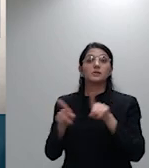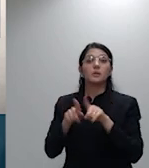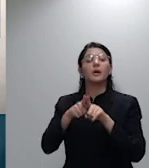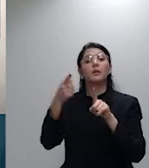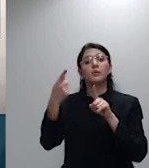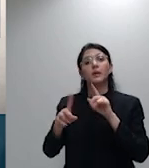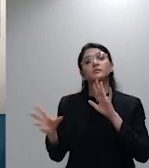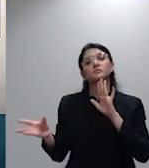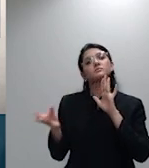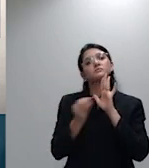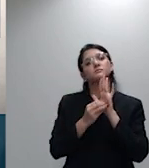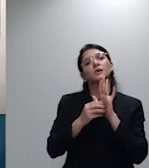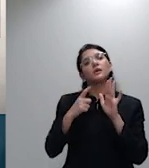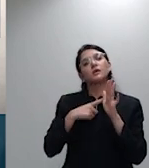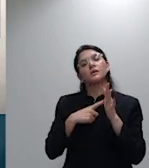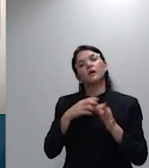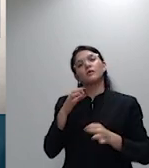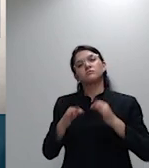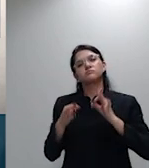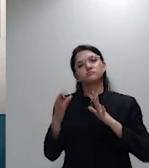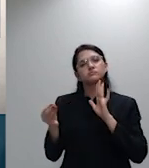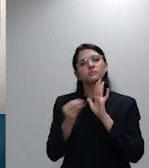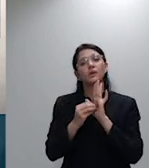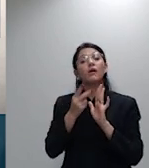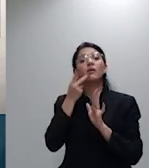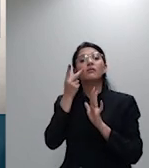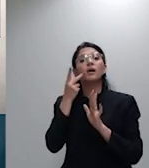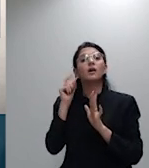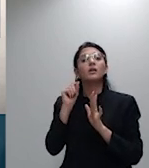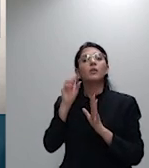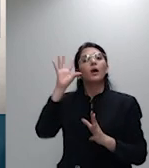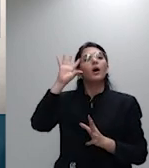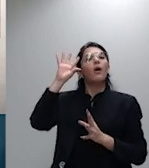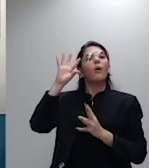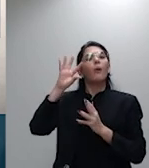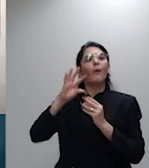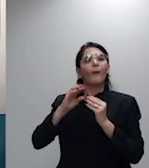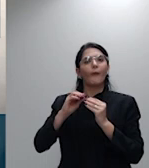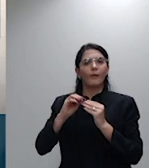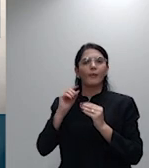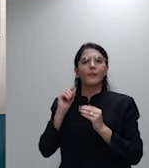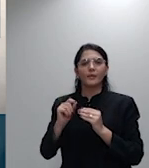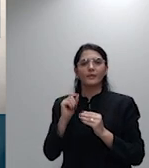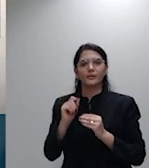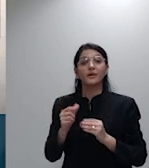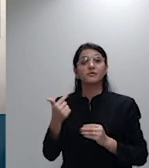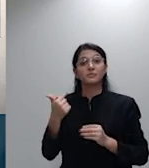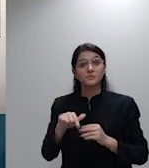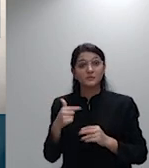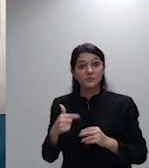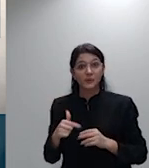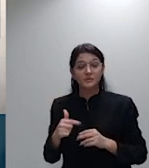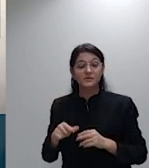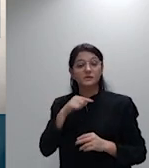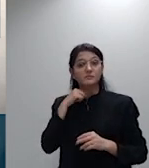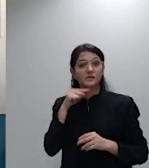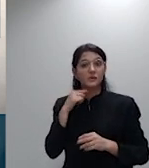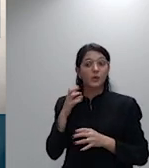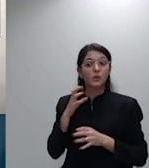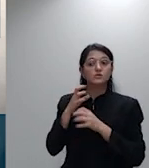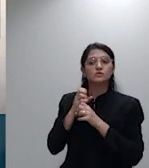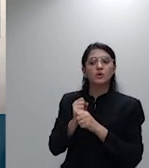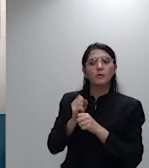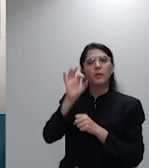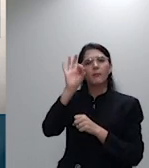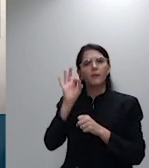conclui pela inutilidade de se determinar a realização de cálculos atoriais na fase de liquidação